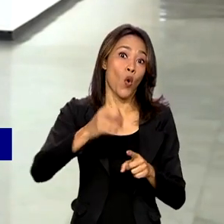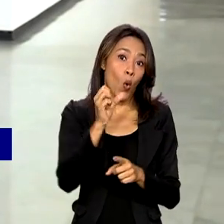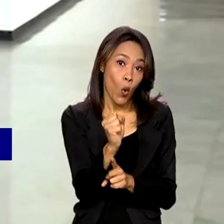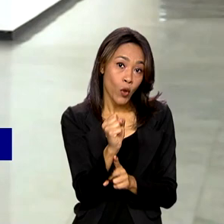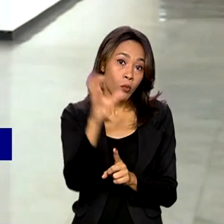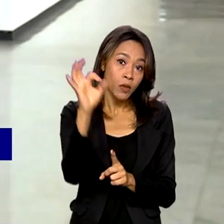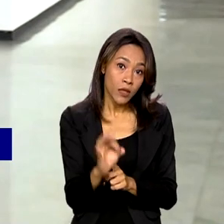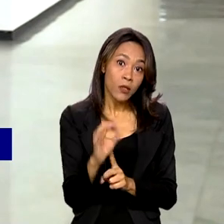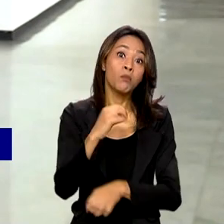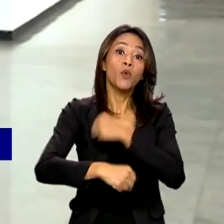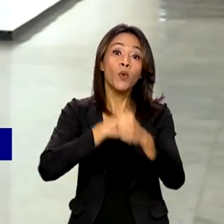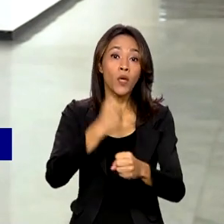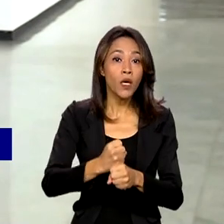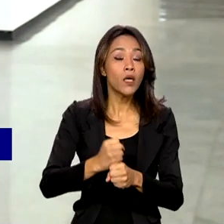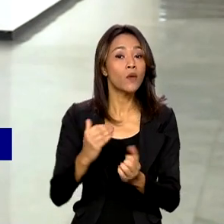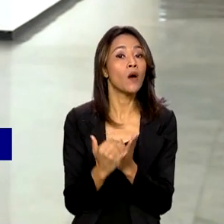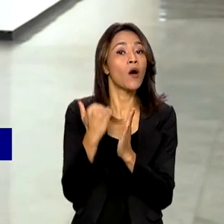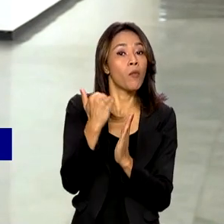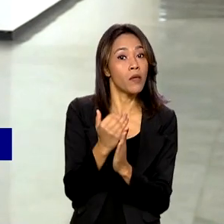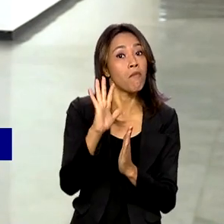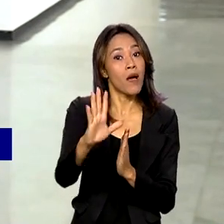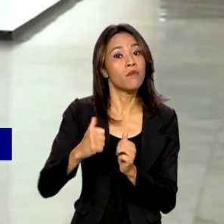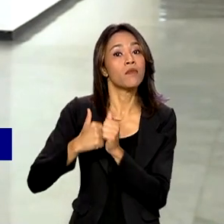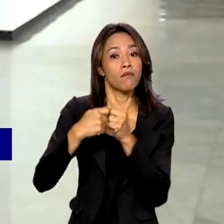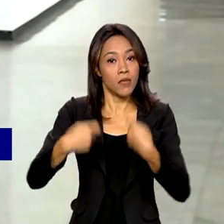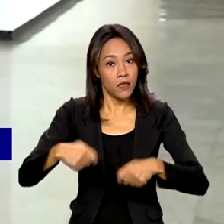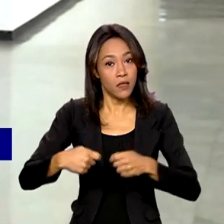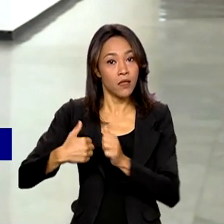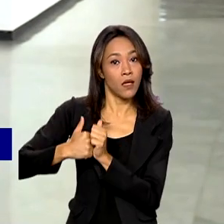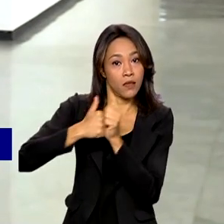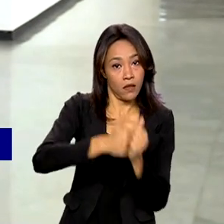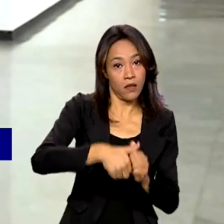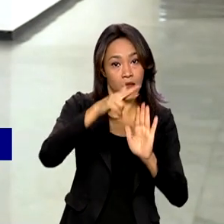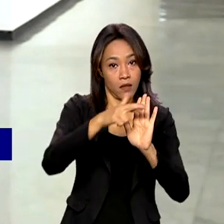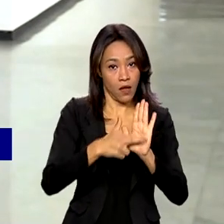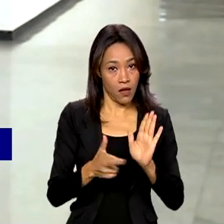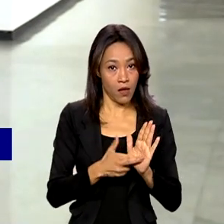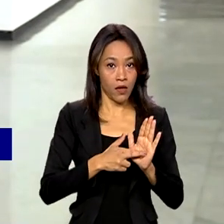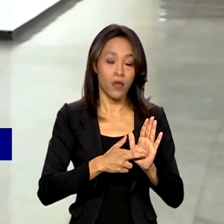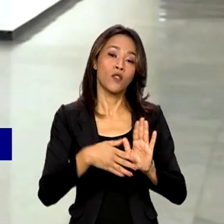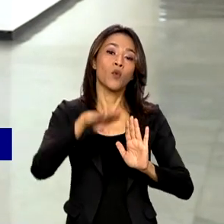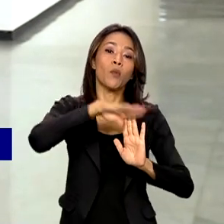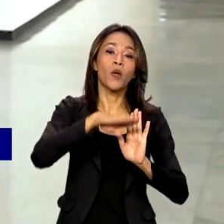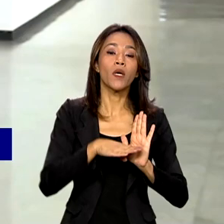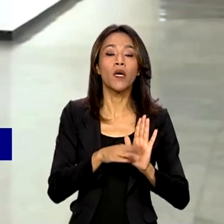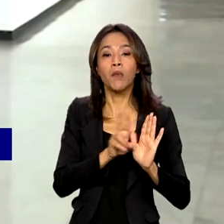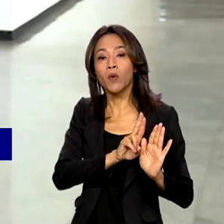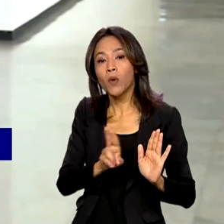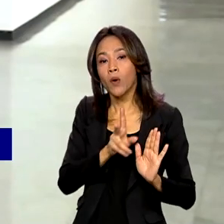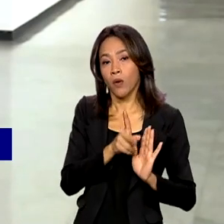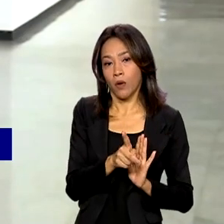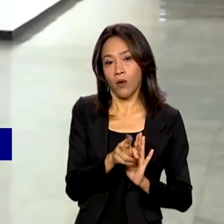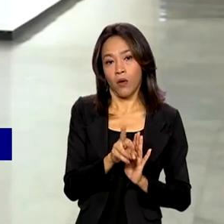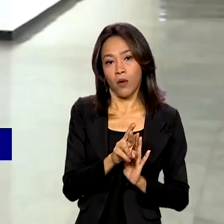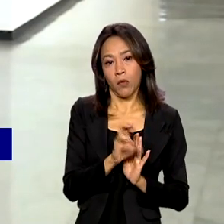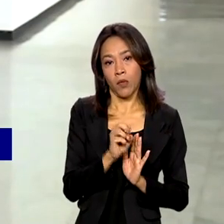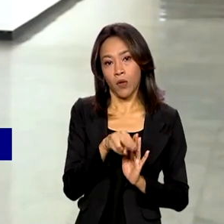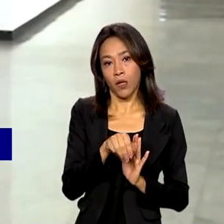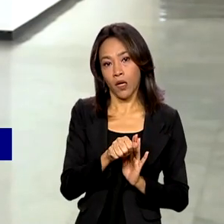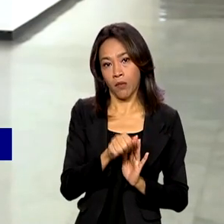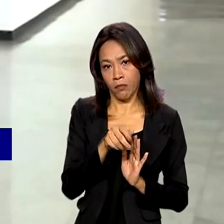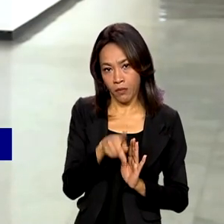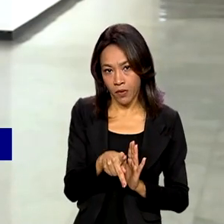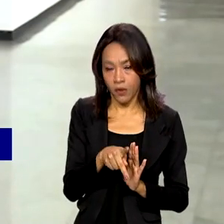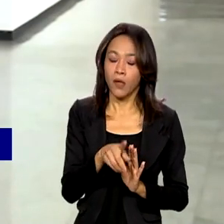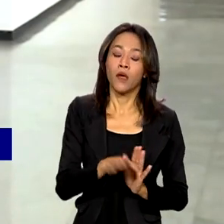para os produtores enquadrados no Programa Nacional de Apoio ao Médio Produtor Rural, o PRONAMP. Já para investimentos,